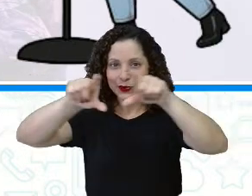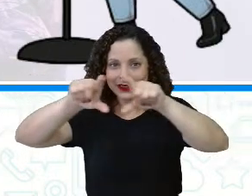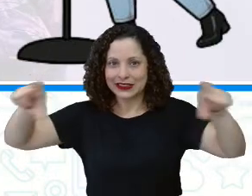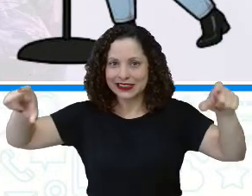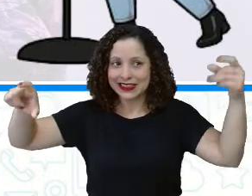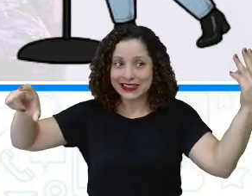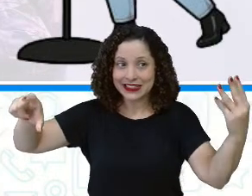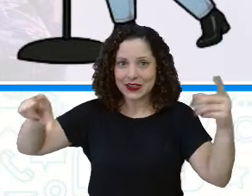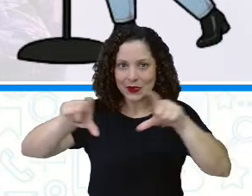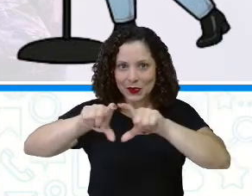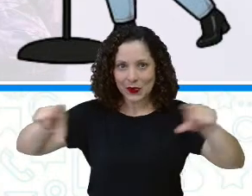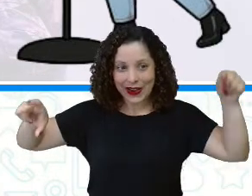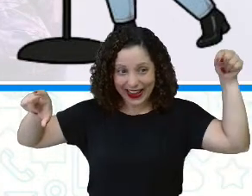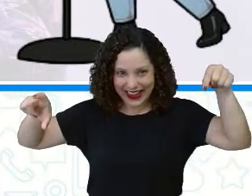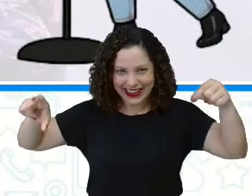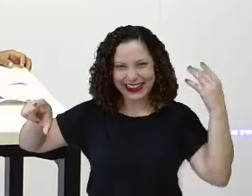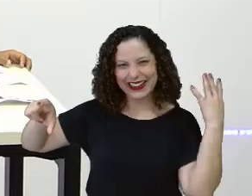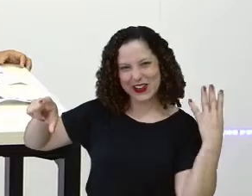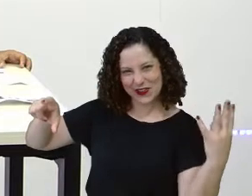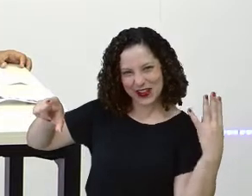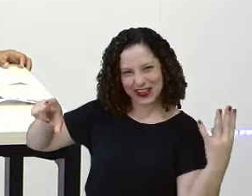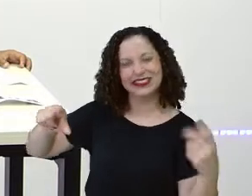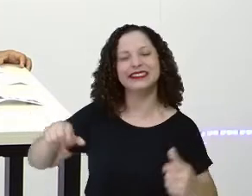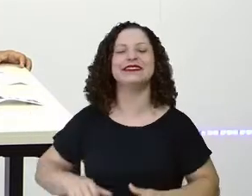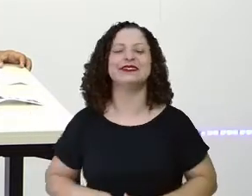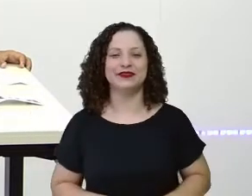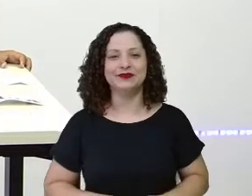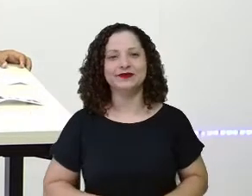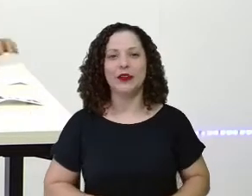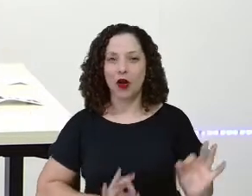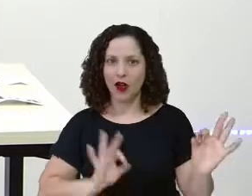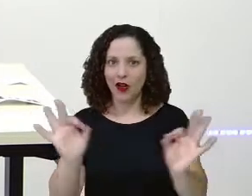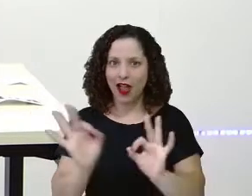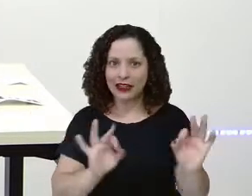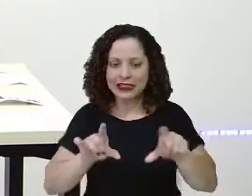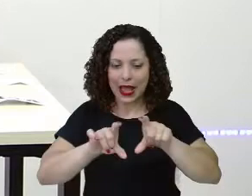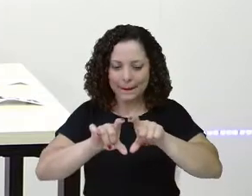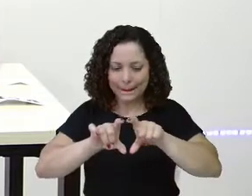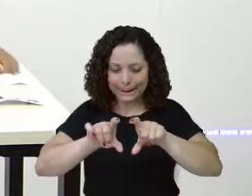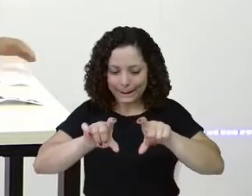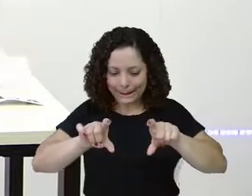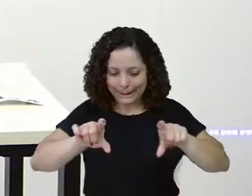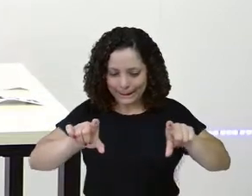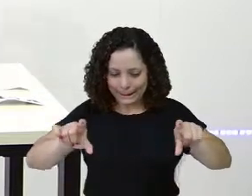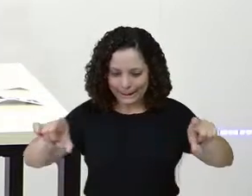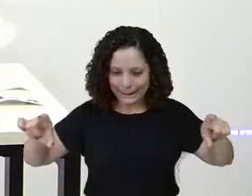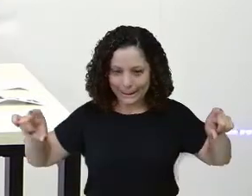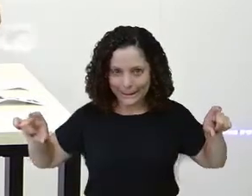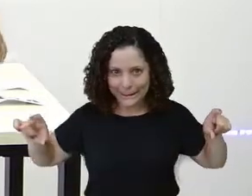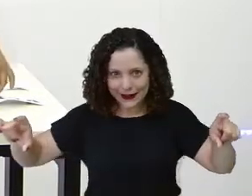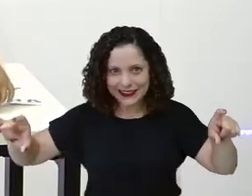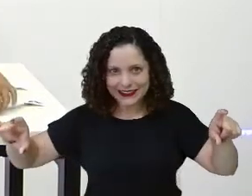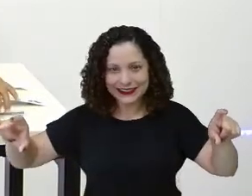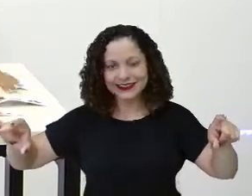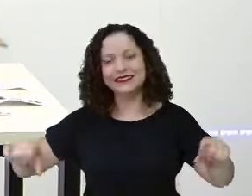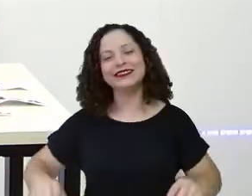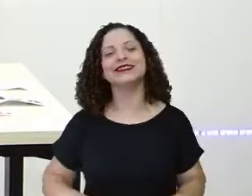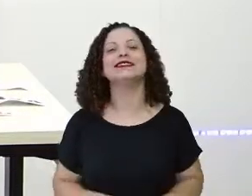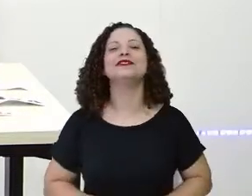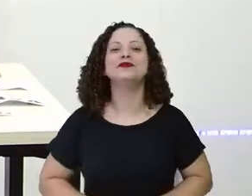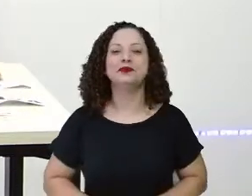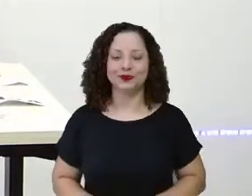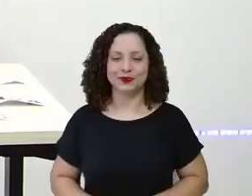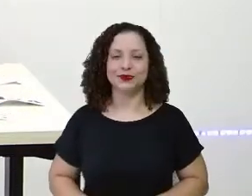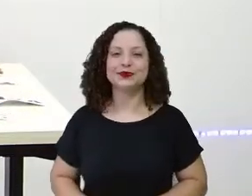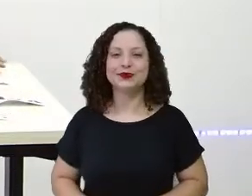verso? Quarto! Quarto verso! Então, bora colocar lá! Primeiro, segundo, terceiro? Quarto! Quarto!